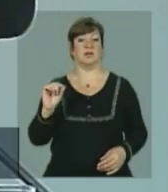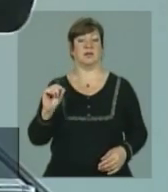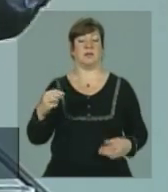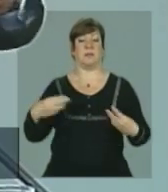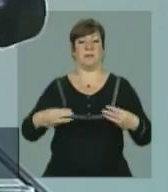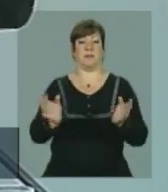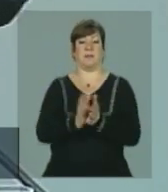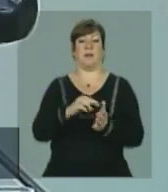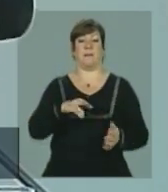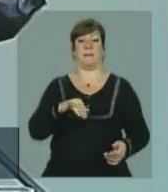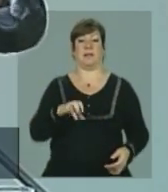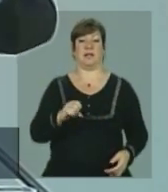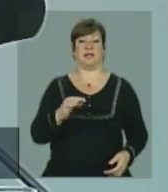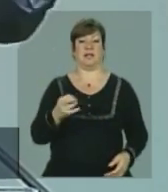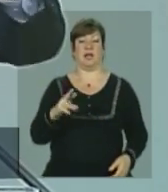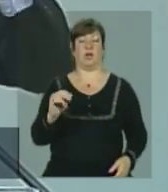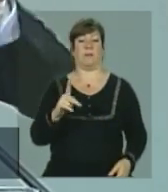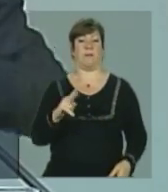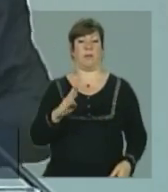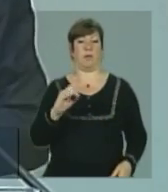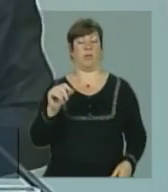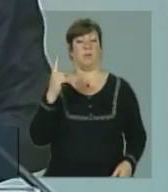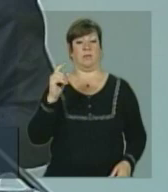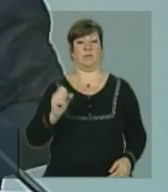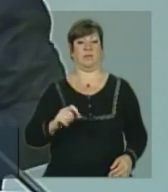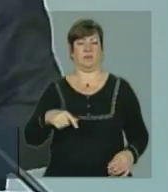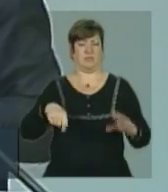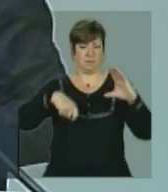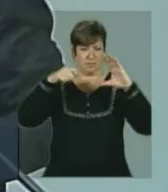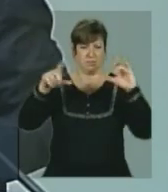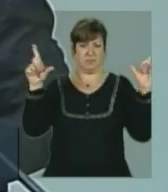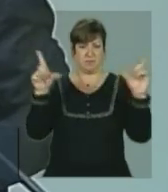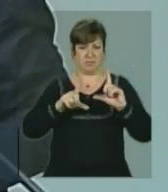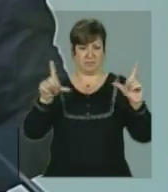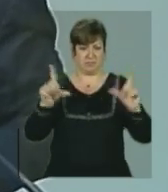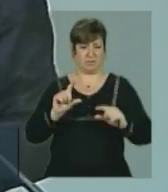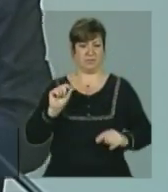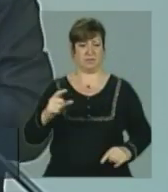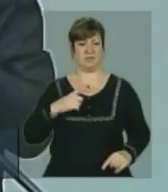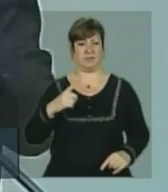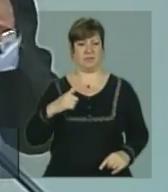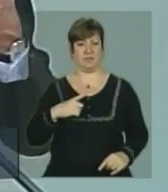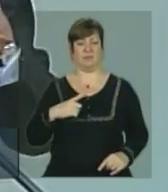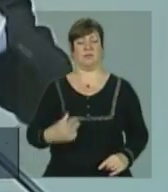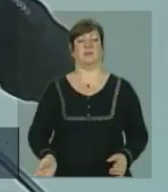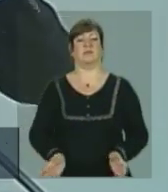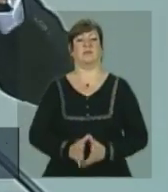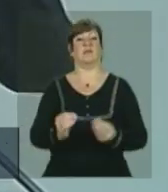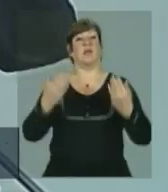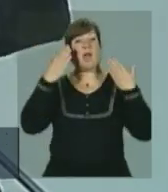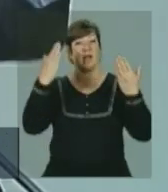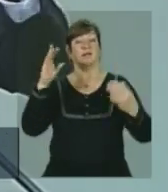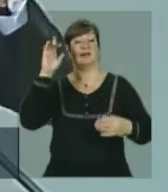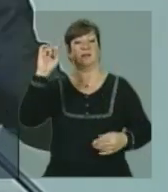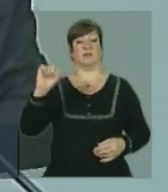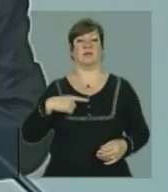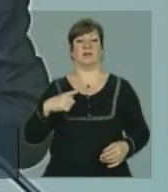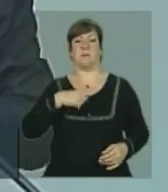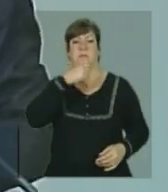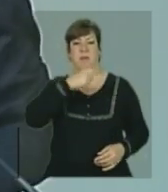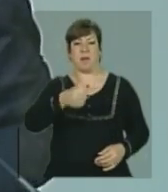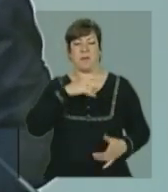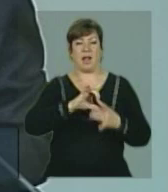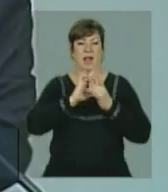uma imprensa tão forte e permanente. Outra coisa é ser ministro da Educação, graças a Deus, numa imprensa